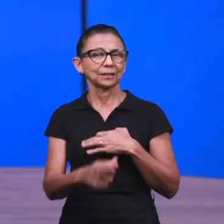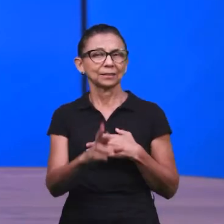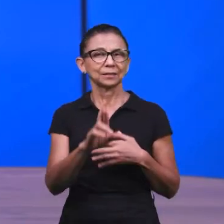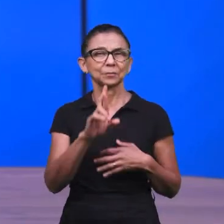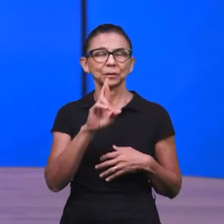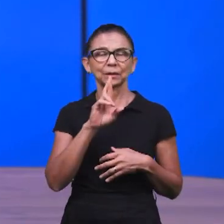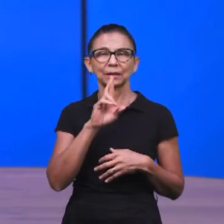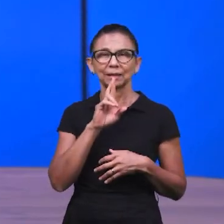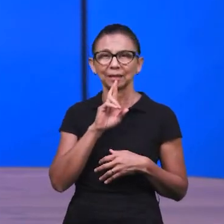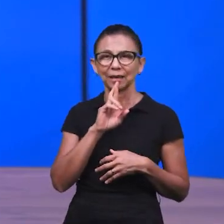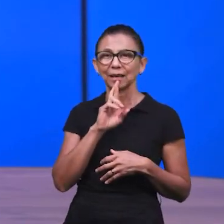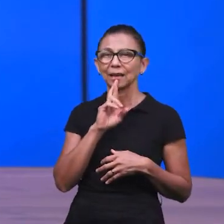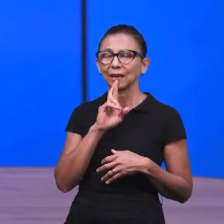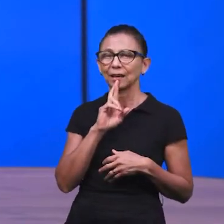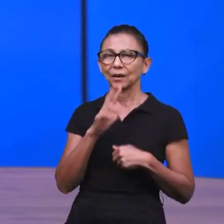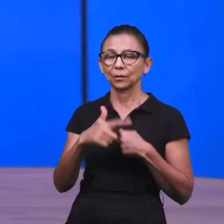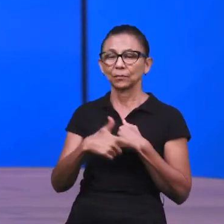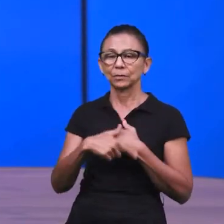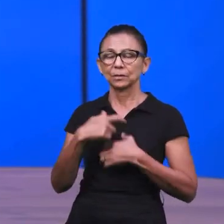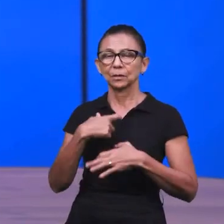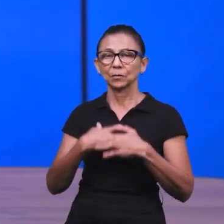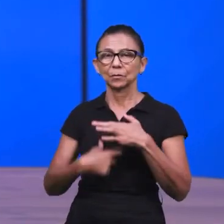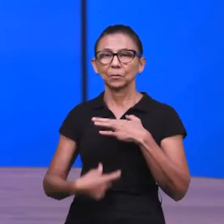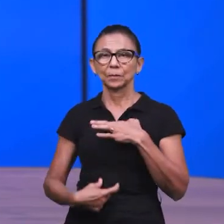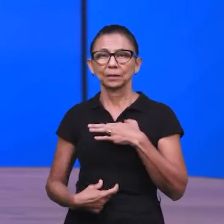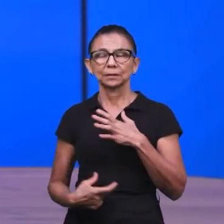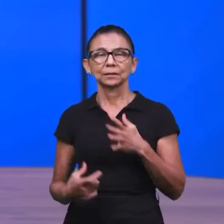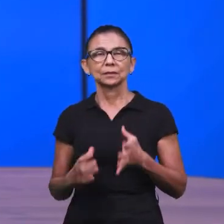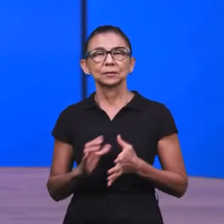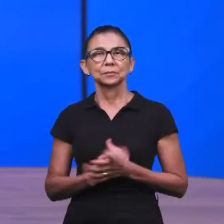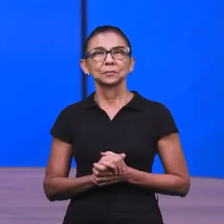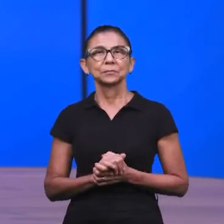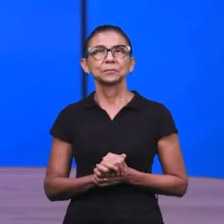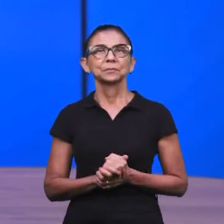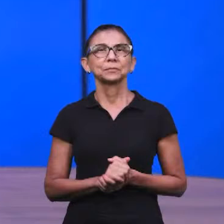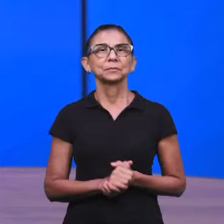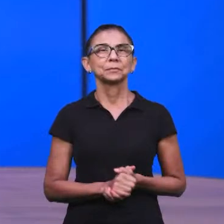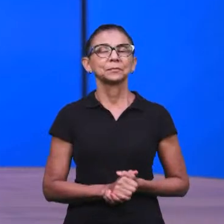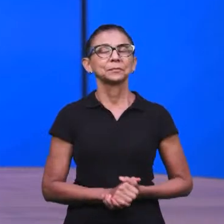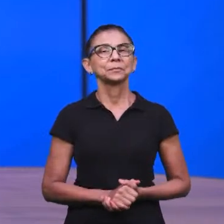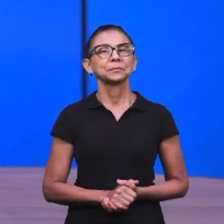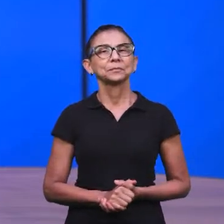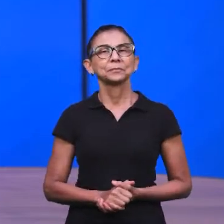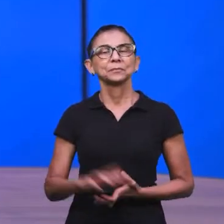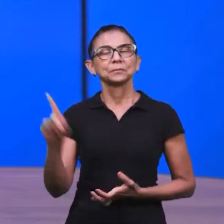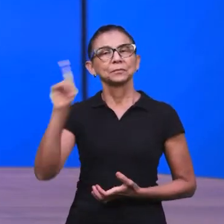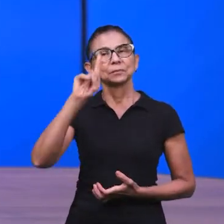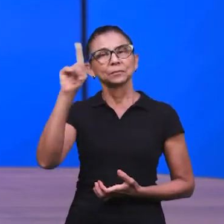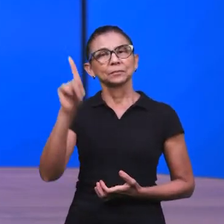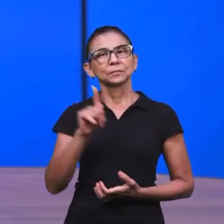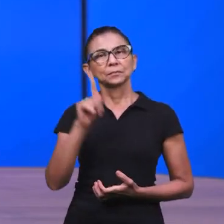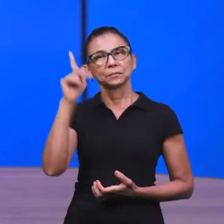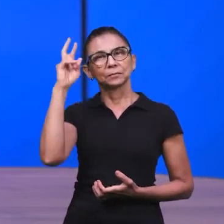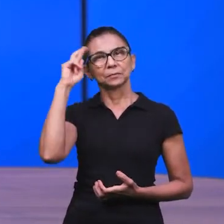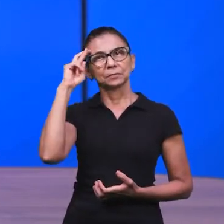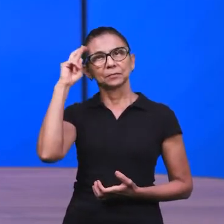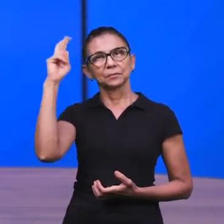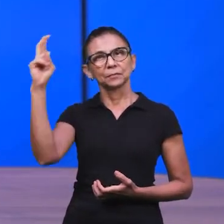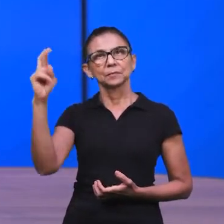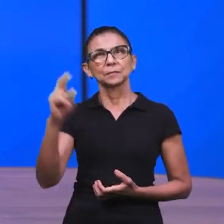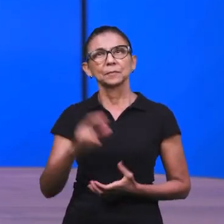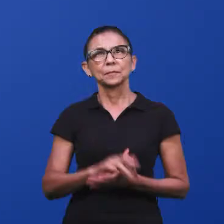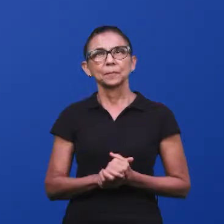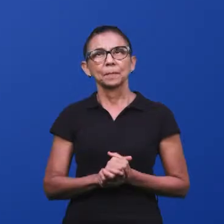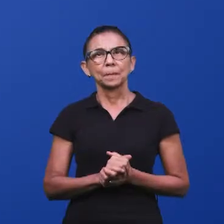Ricardo. Felipe Ricardo é um obreiro da nossa igreja em Fortaleza, no estado do Ceará. Felipe Ricardo, a paz do seu